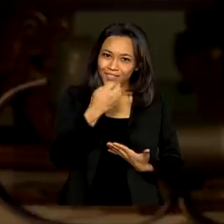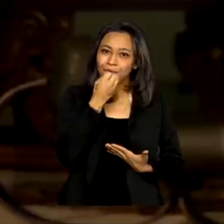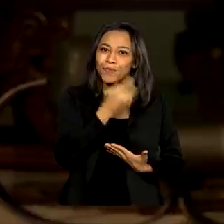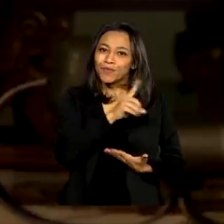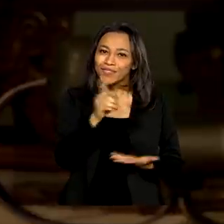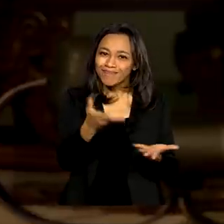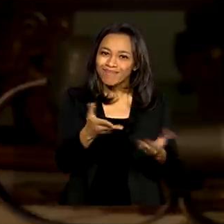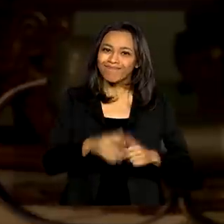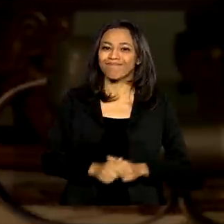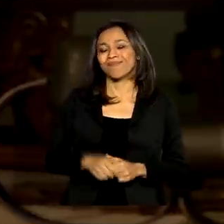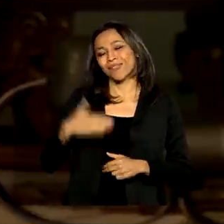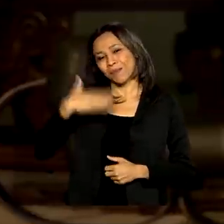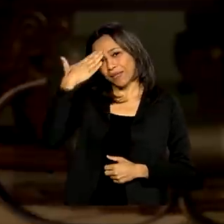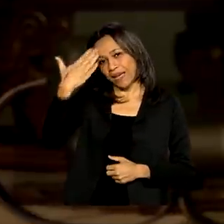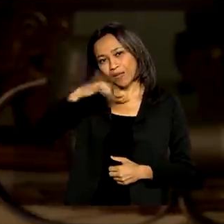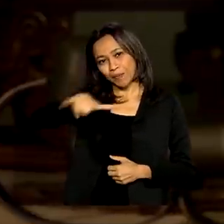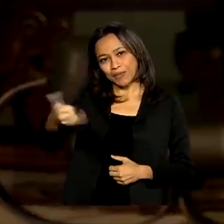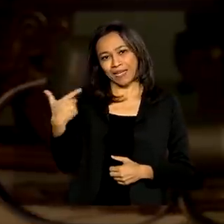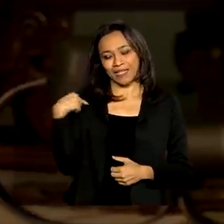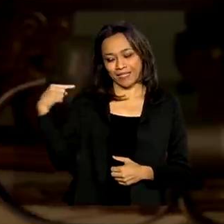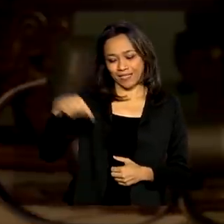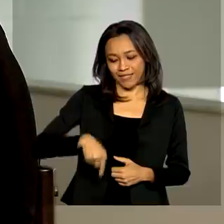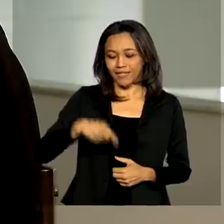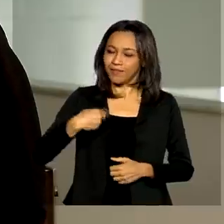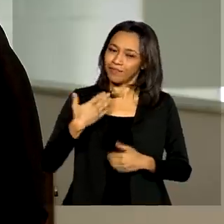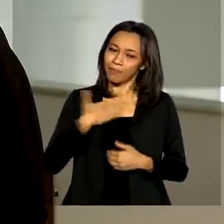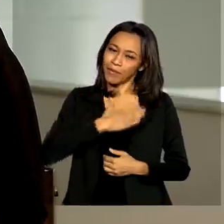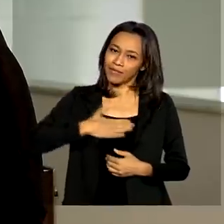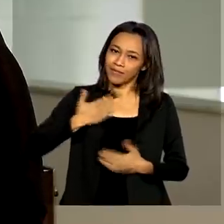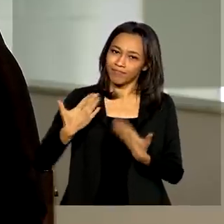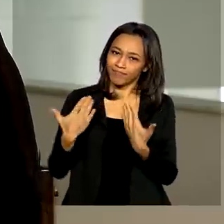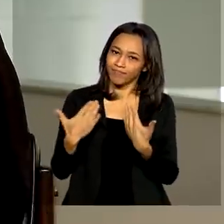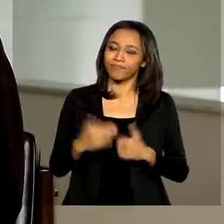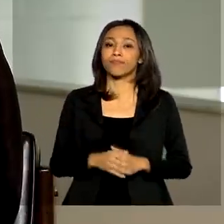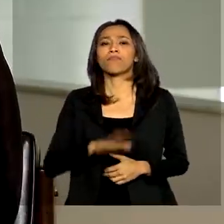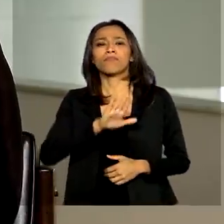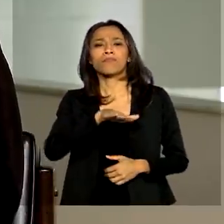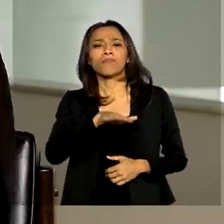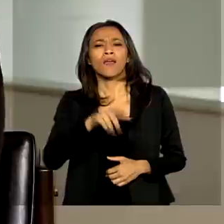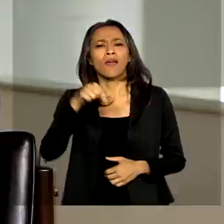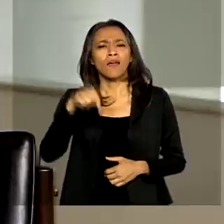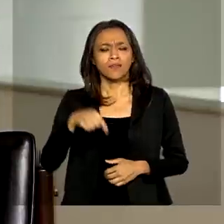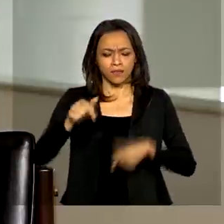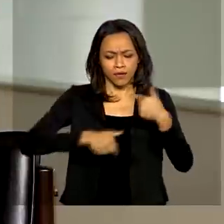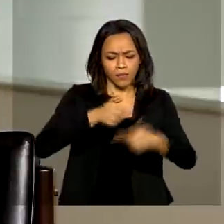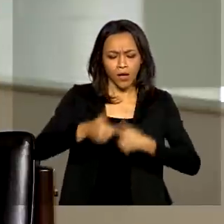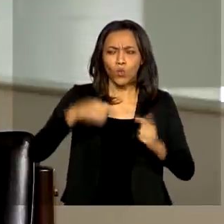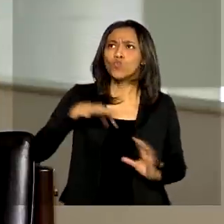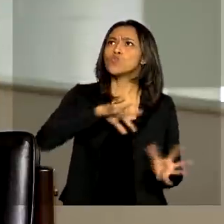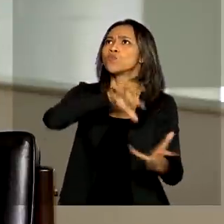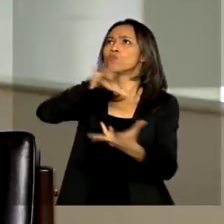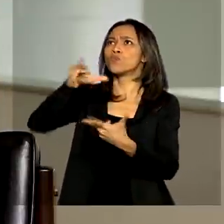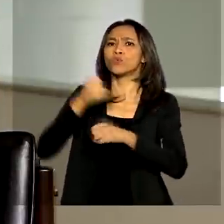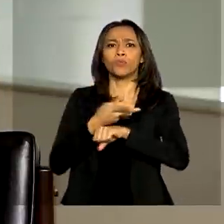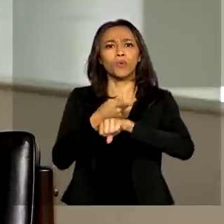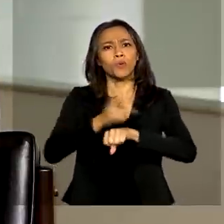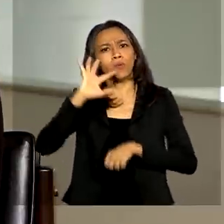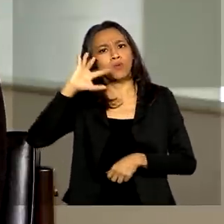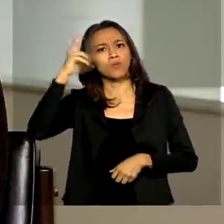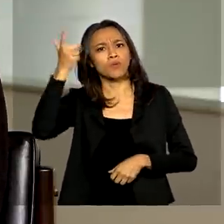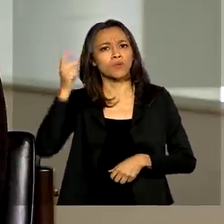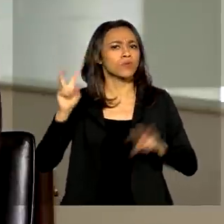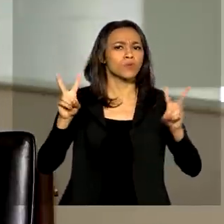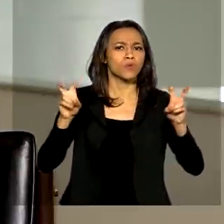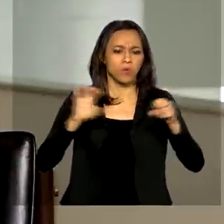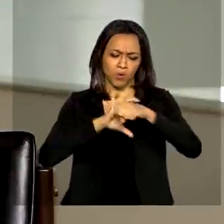senhor. Obrigado, obrigado pela oportunidade. É um prazer falar com vocês. Ministro, esse trabalho, o mundo inteiro está correndo atrás de uma solução para